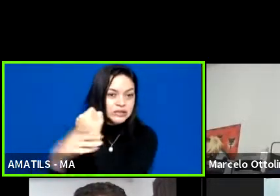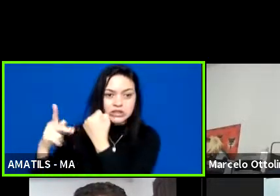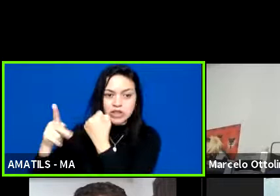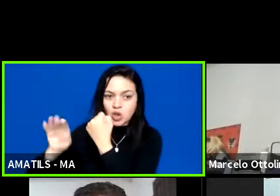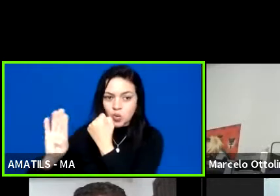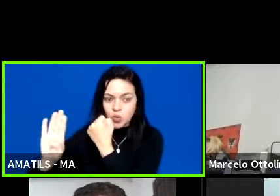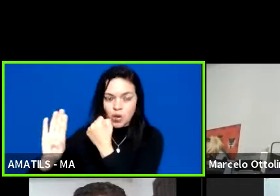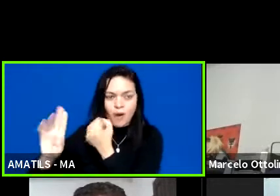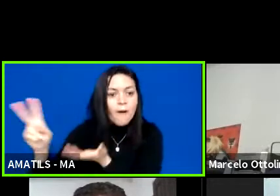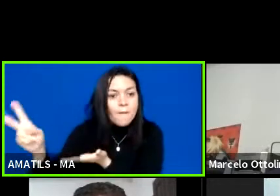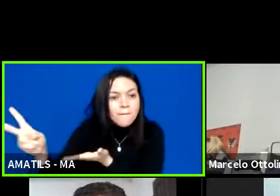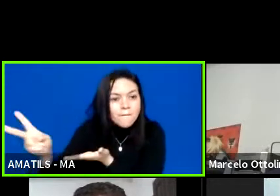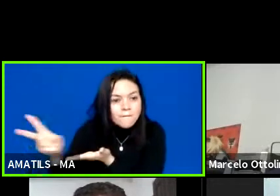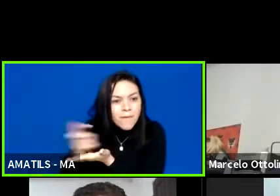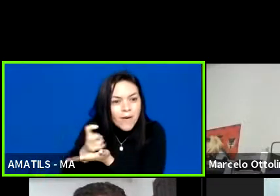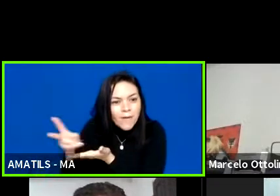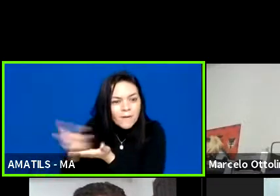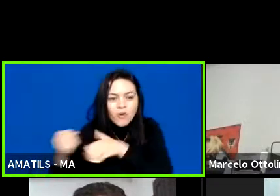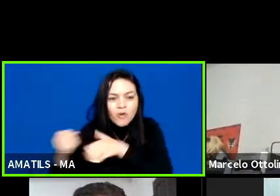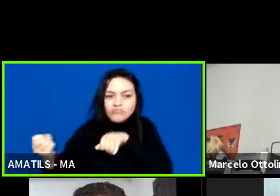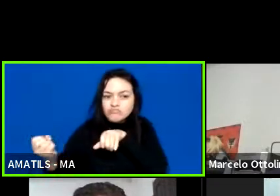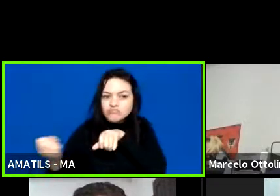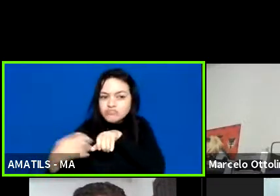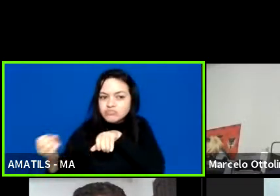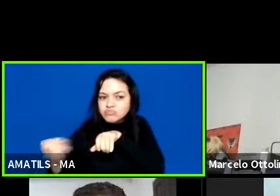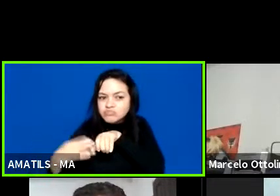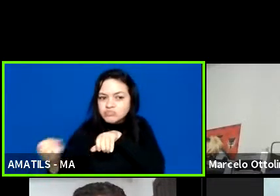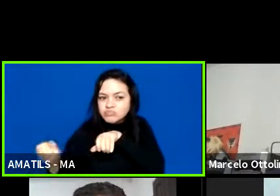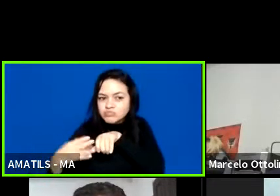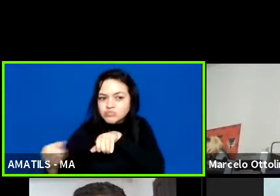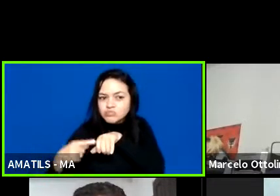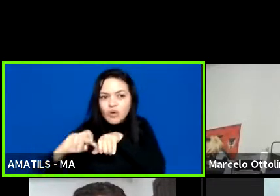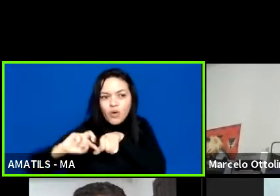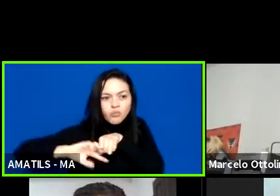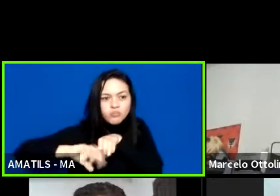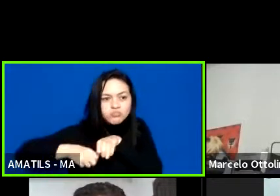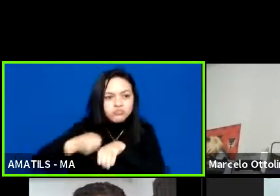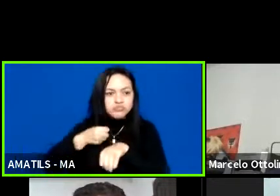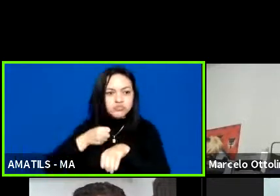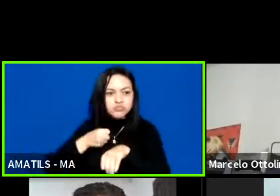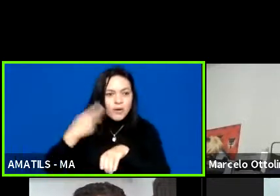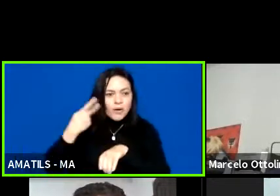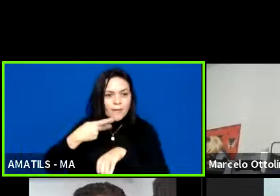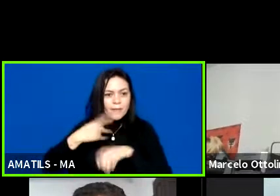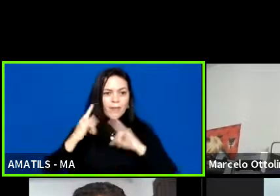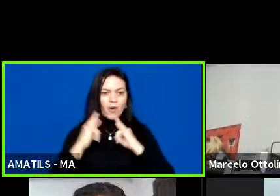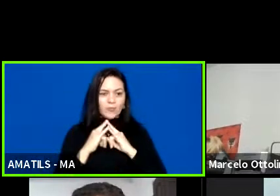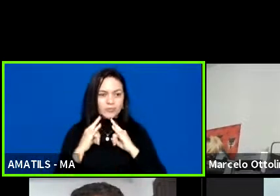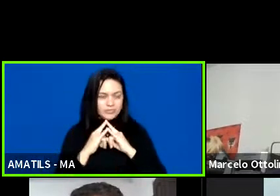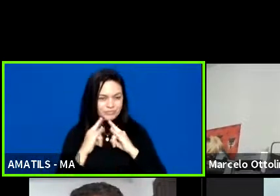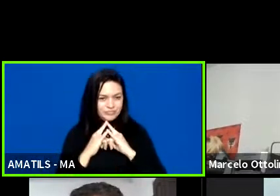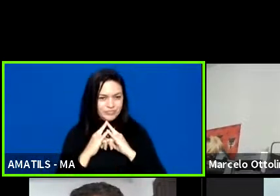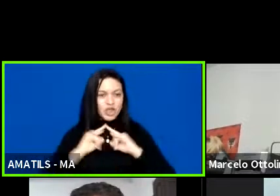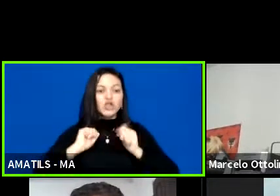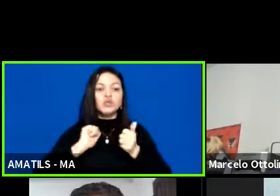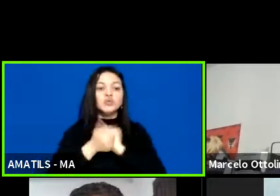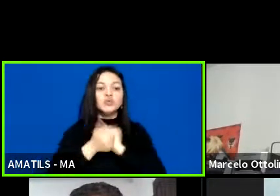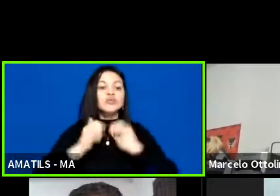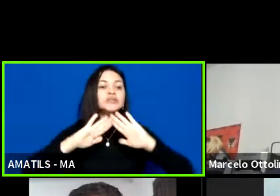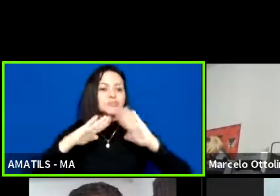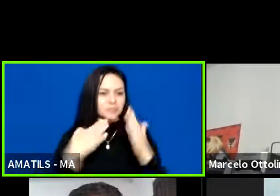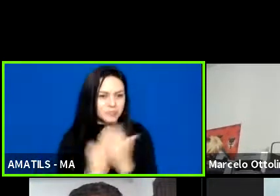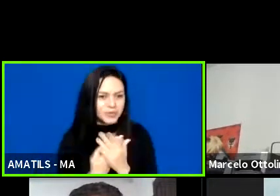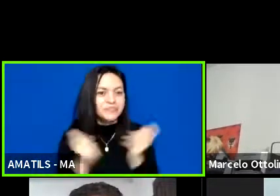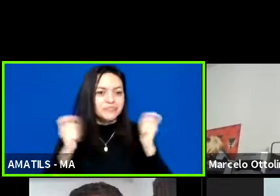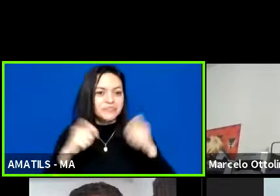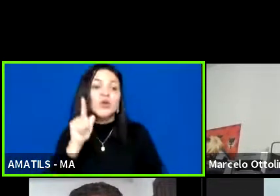loteria para poder fazer as ações específicas da entidade, que é a Manifestação Esportiva Educacional, o esporte escolar, ou seja,